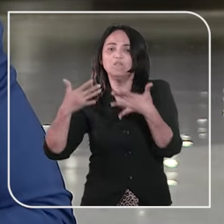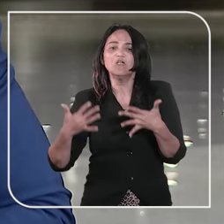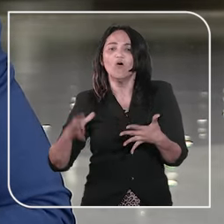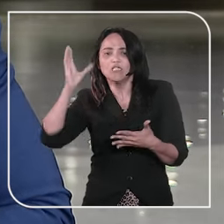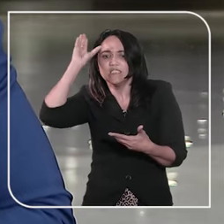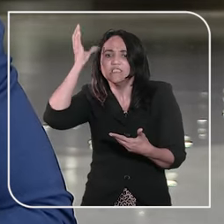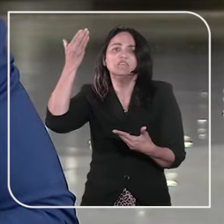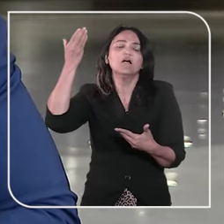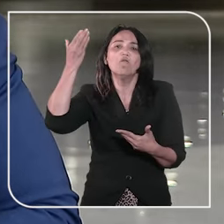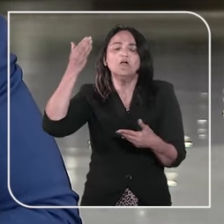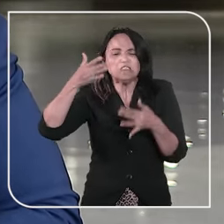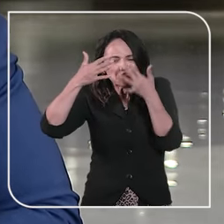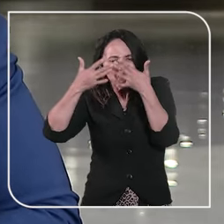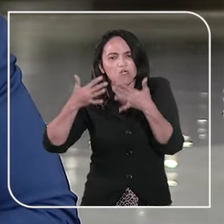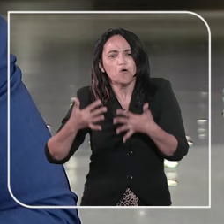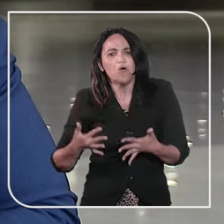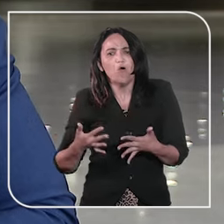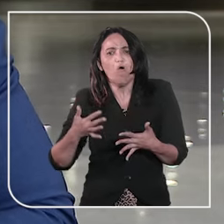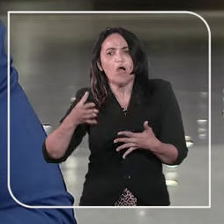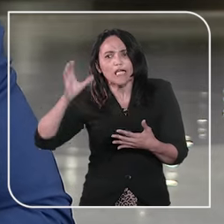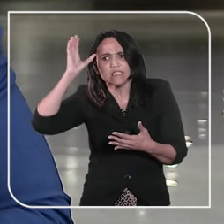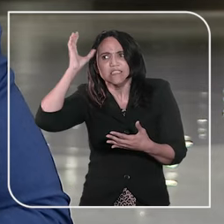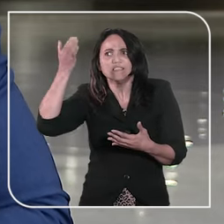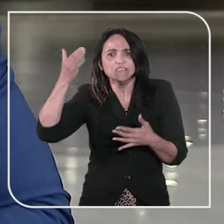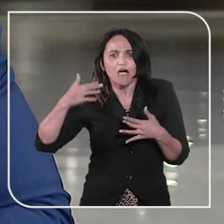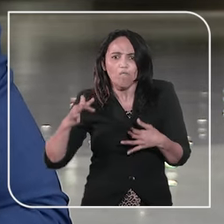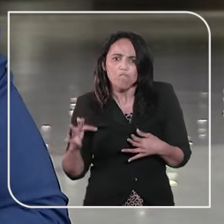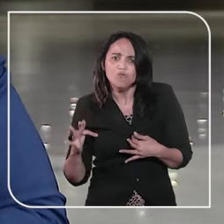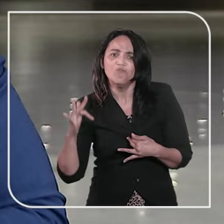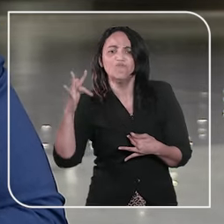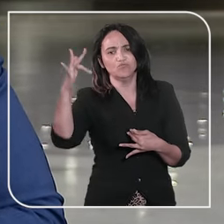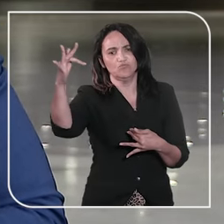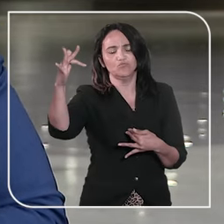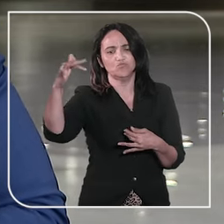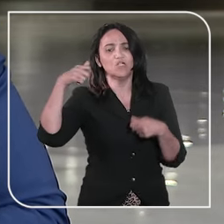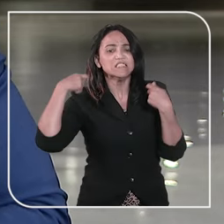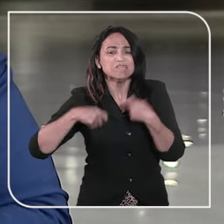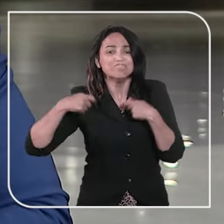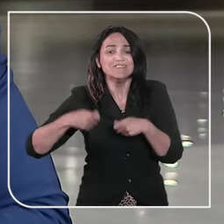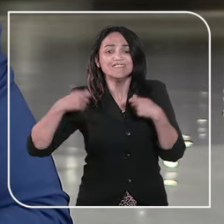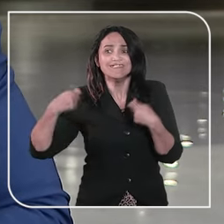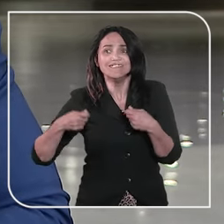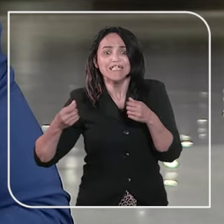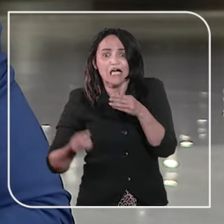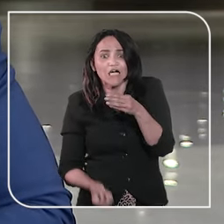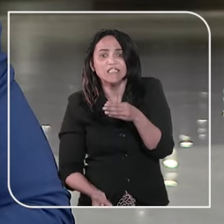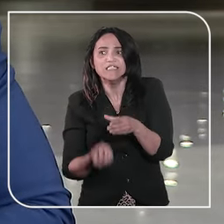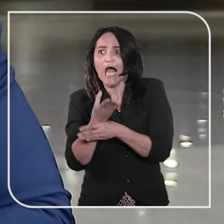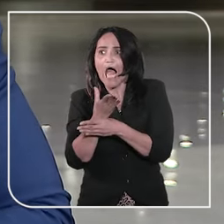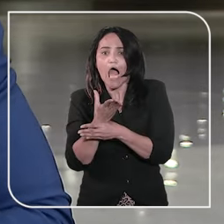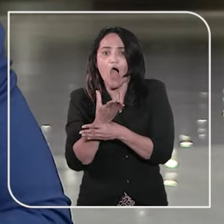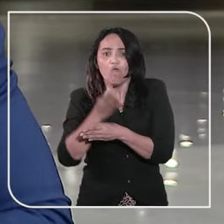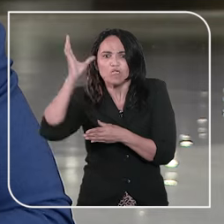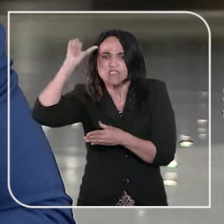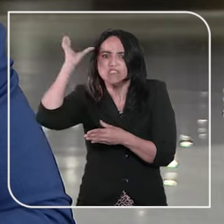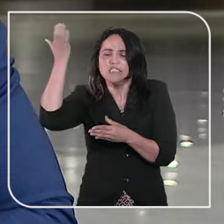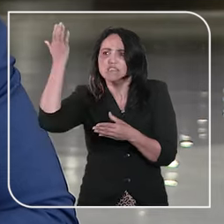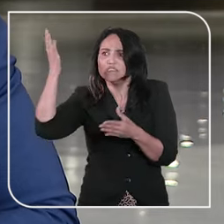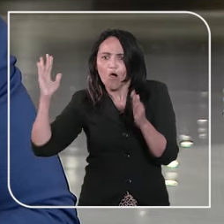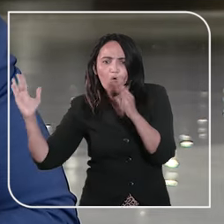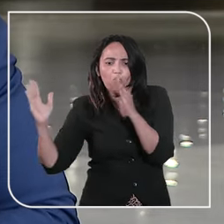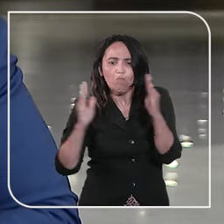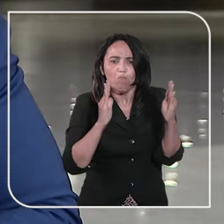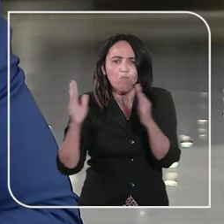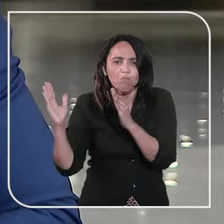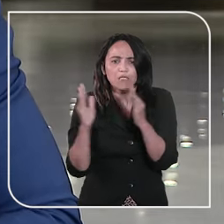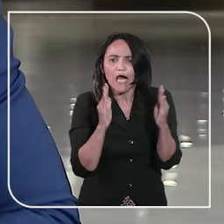serviu para fins futuros, restando ao STJ a necessidade de estabelecer uma posição entre o período do início